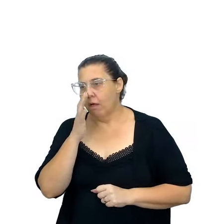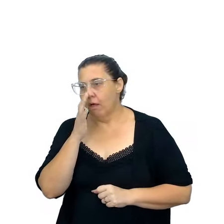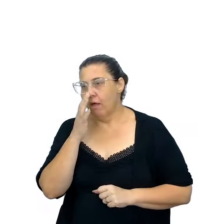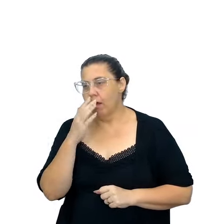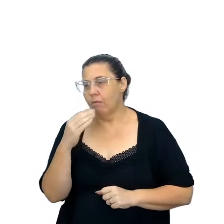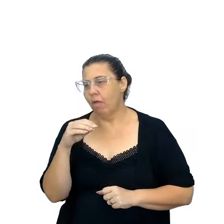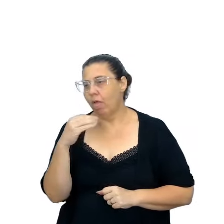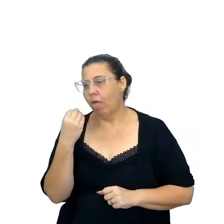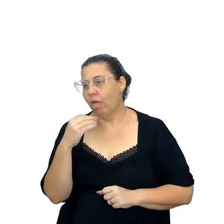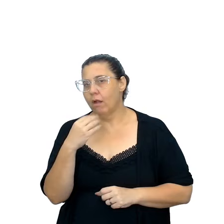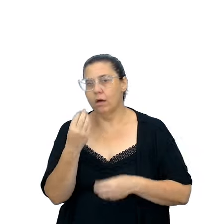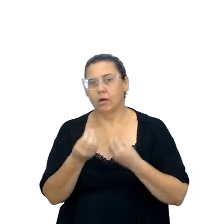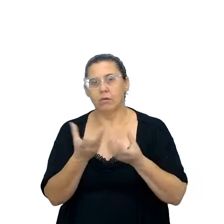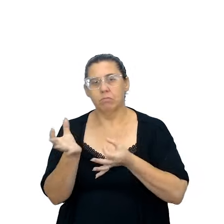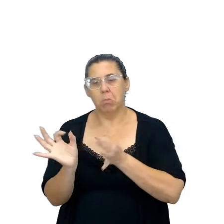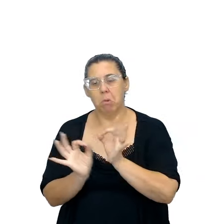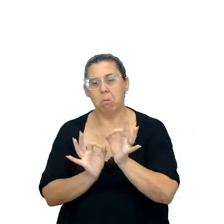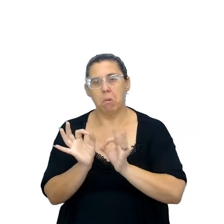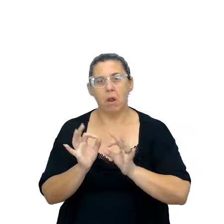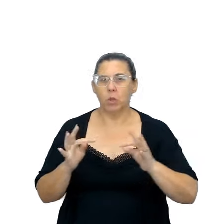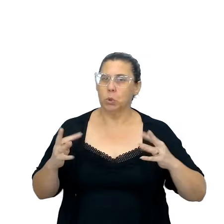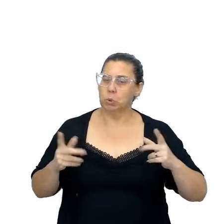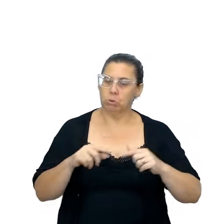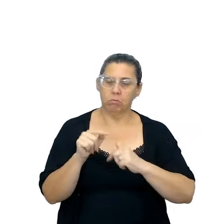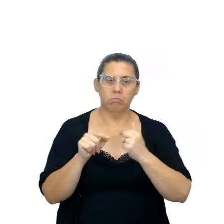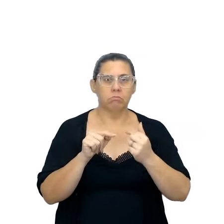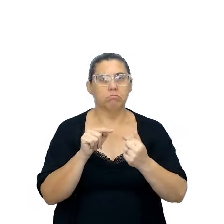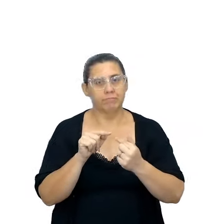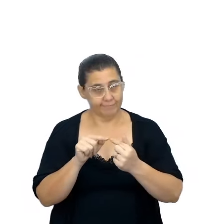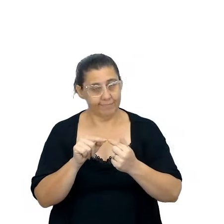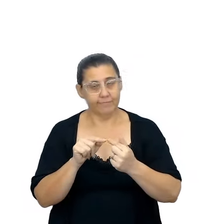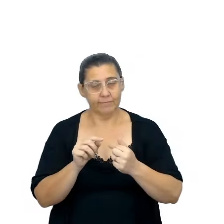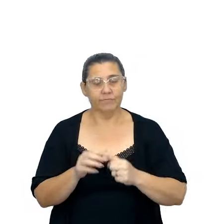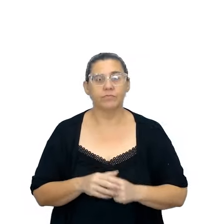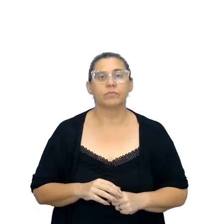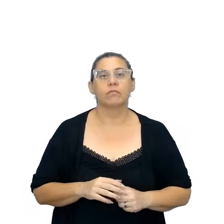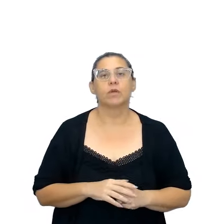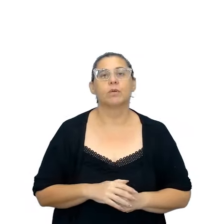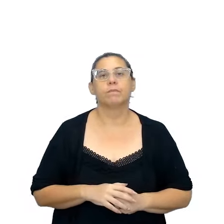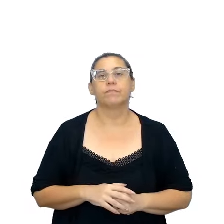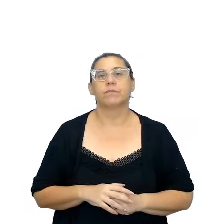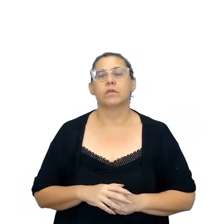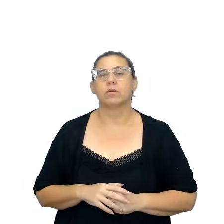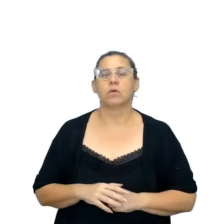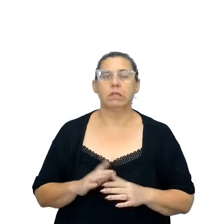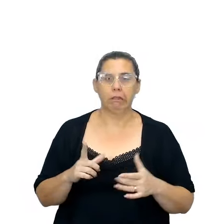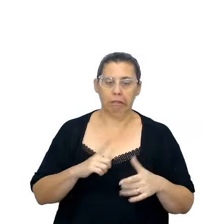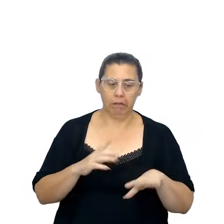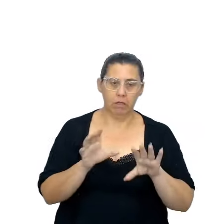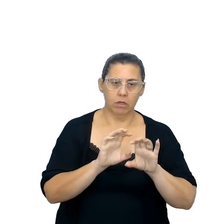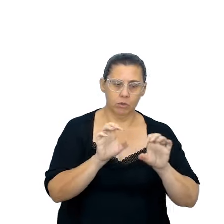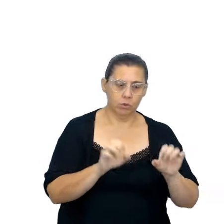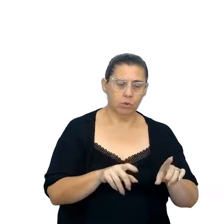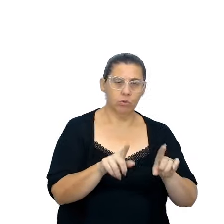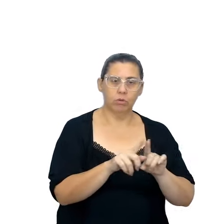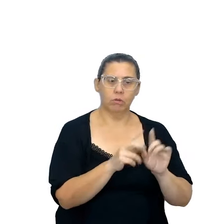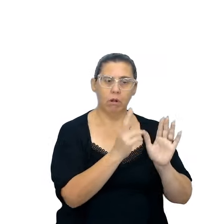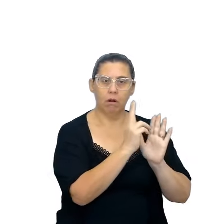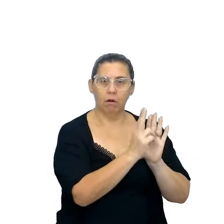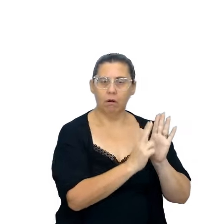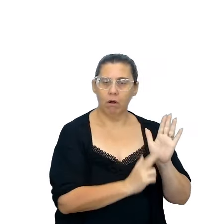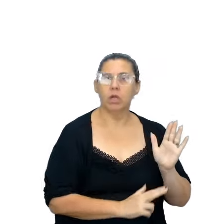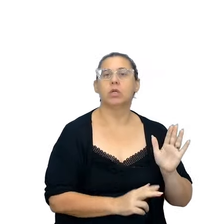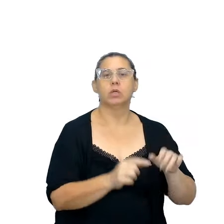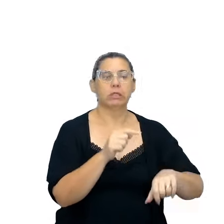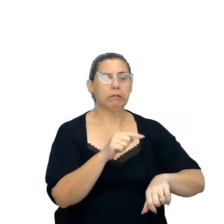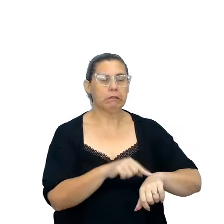estabelecidas essas rubricas objetivas ou subjetivas, né, onde tenha também a estrutura do enredo, do tempo,